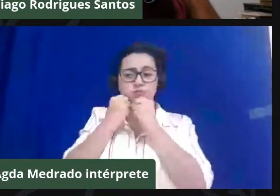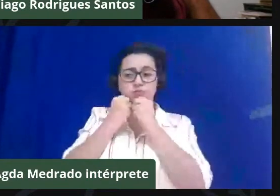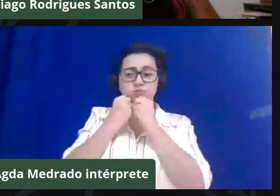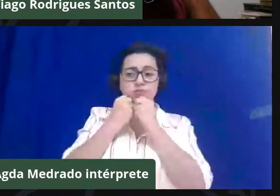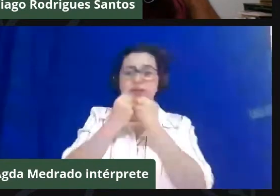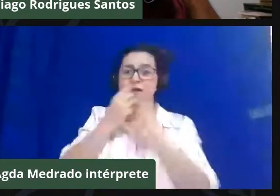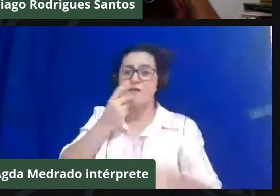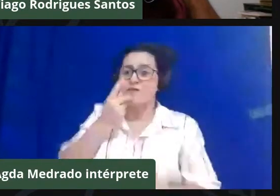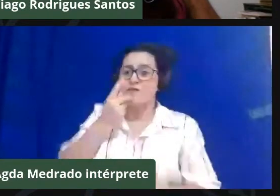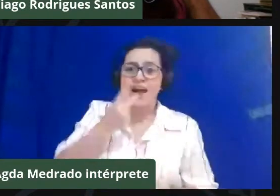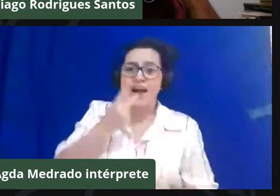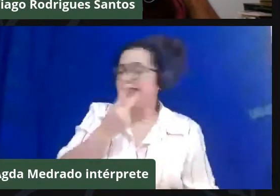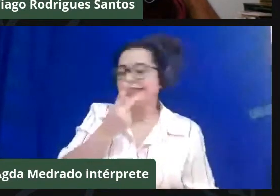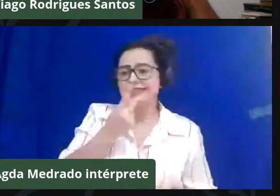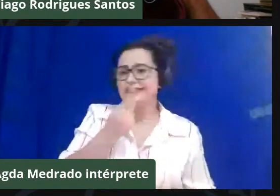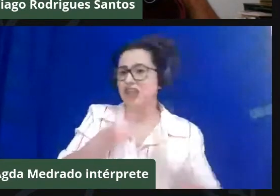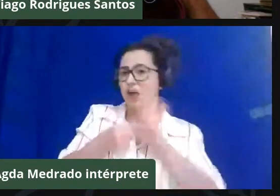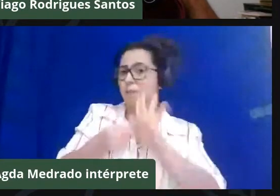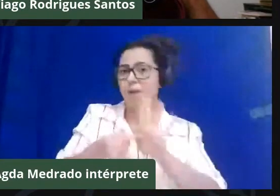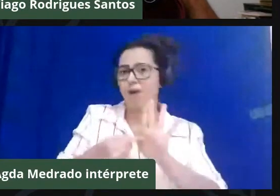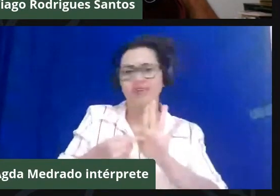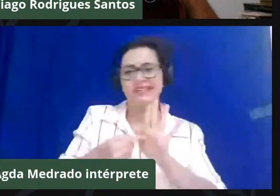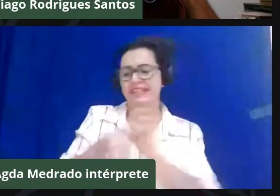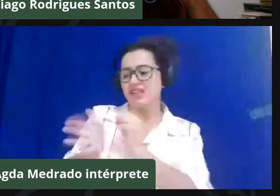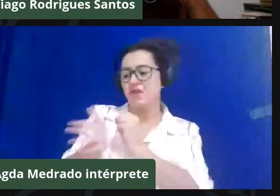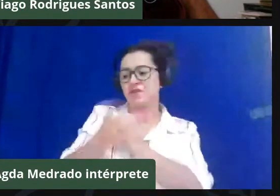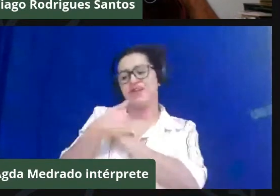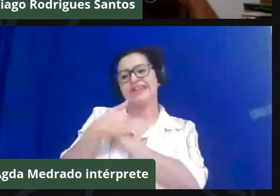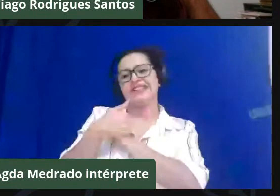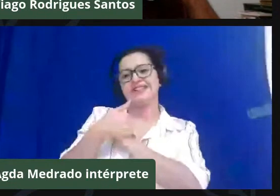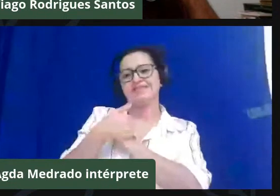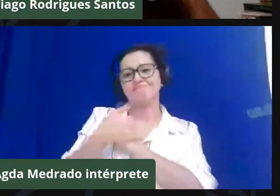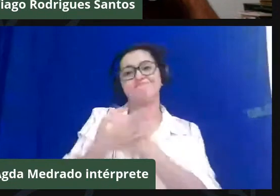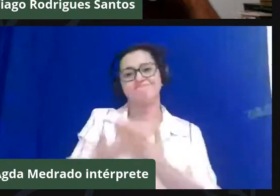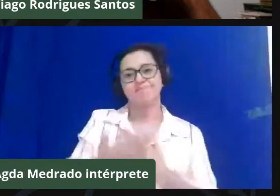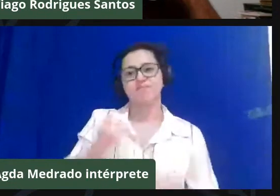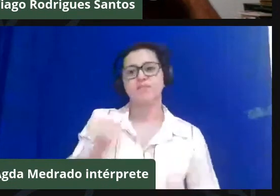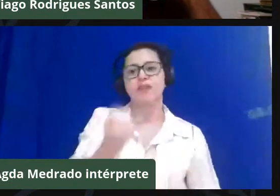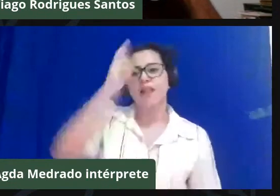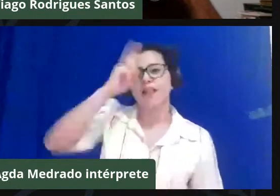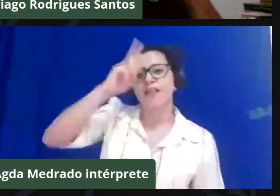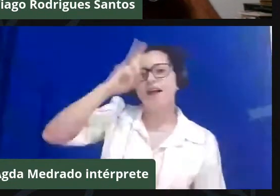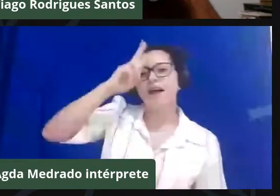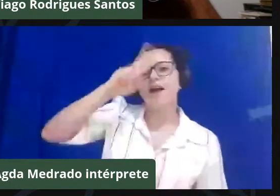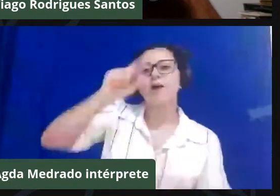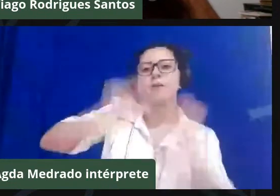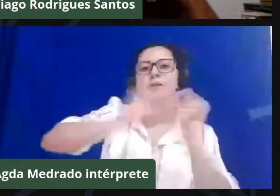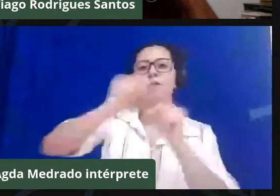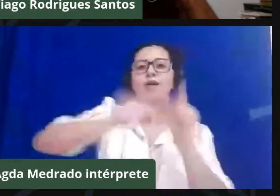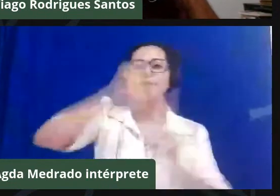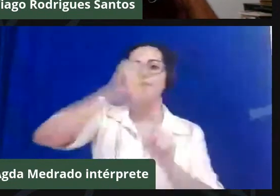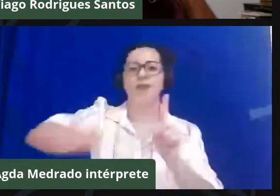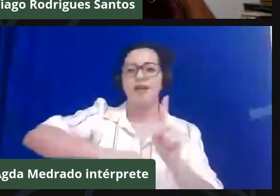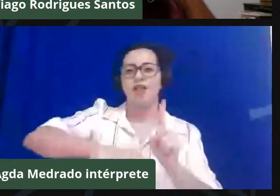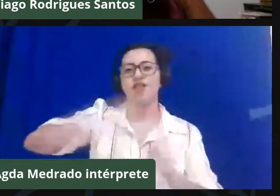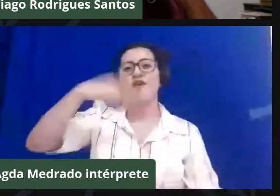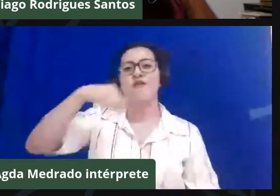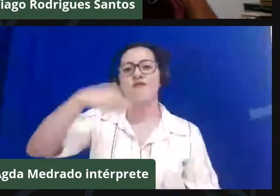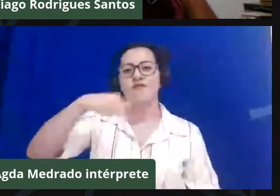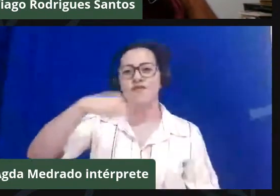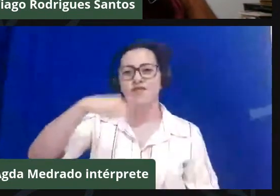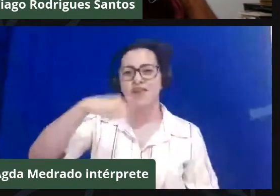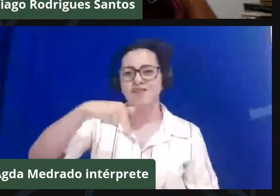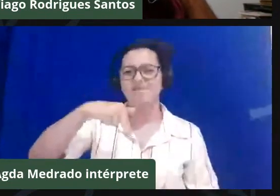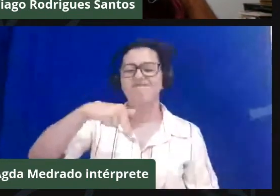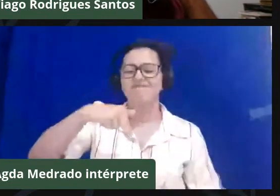e aí é importante a gente lembrar que o mês passado, foi novembro, novembro, e discutiu muito a questão da